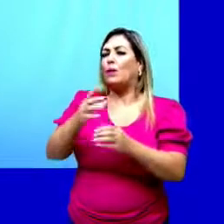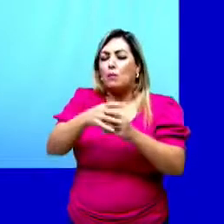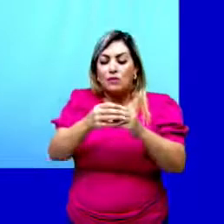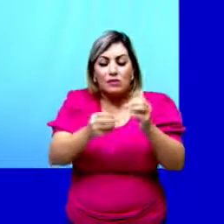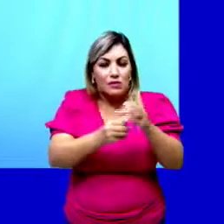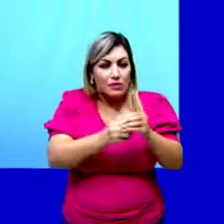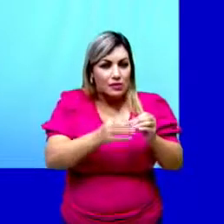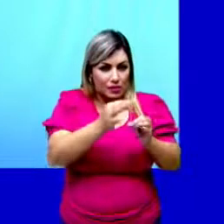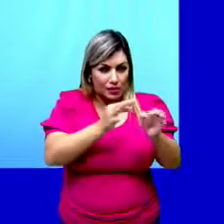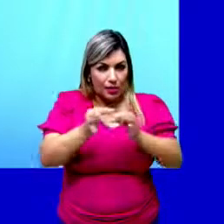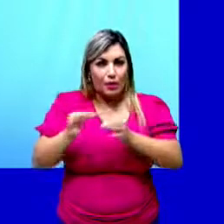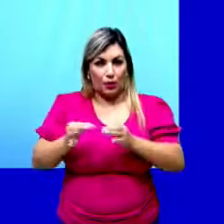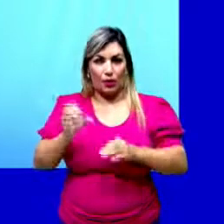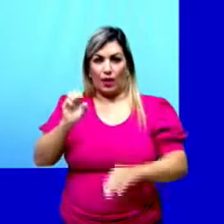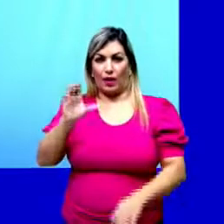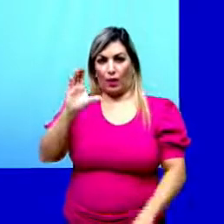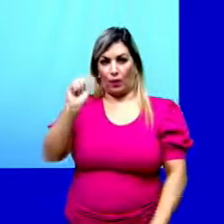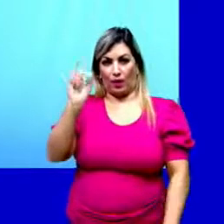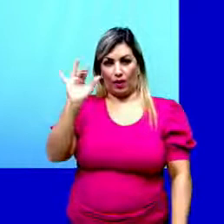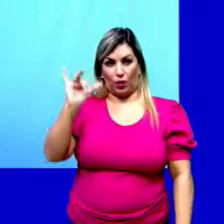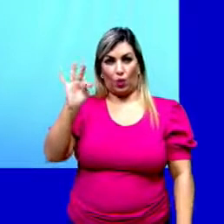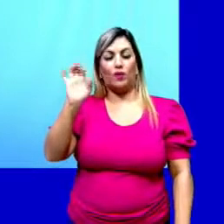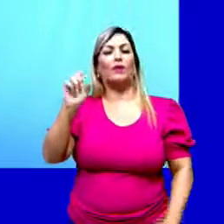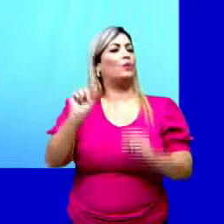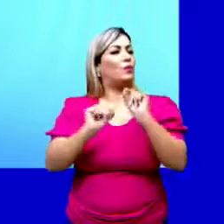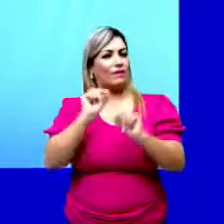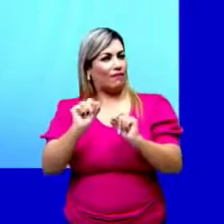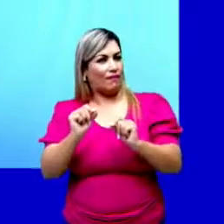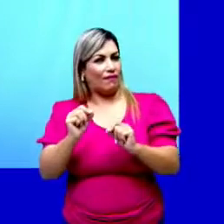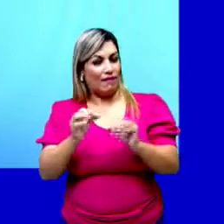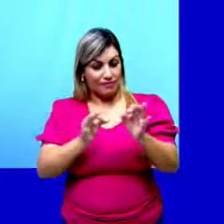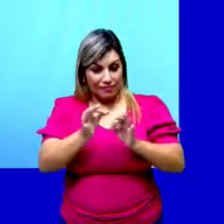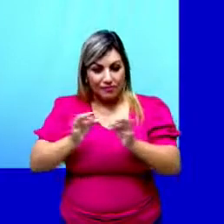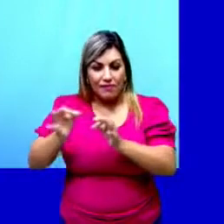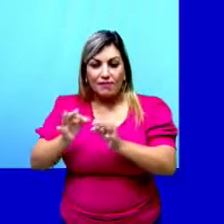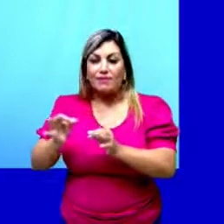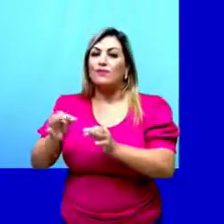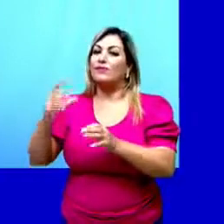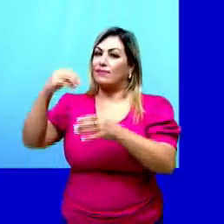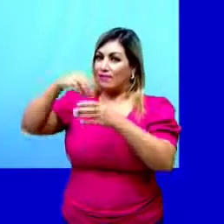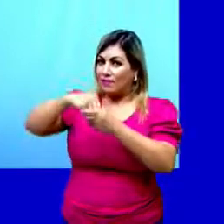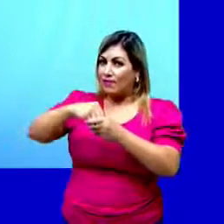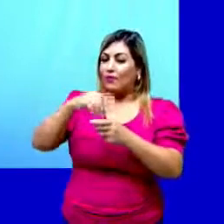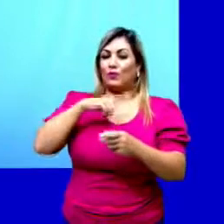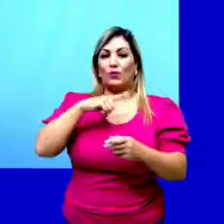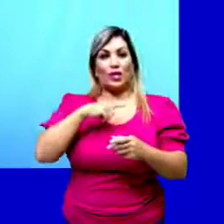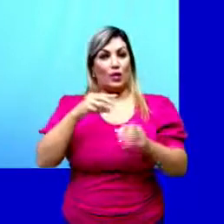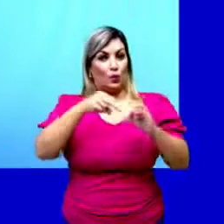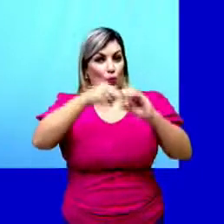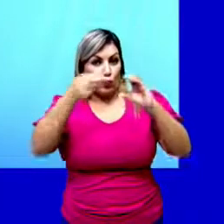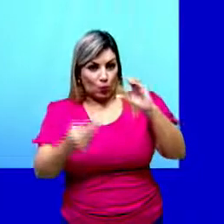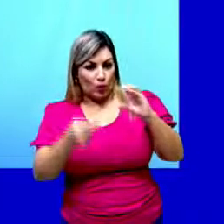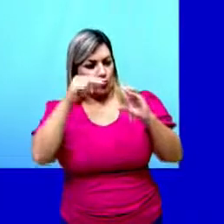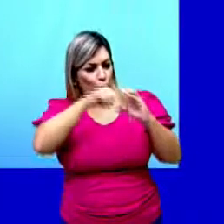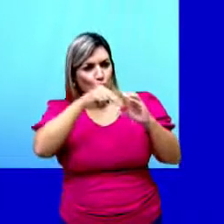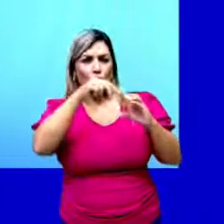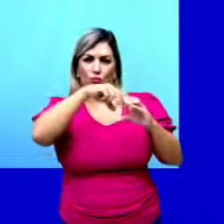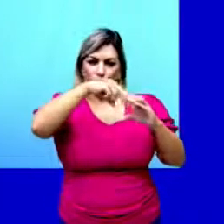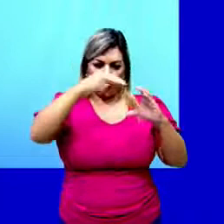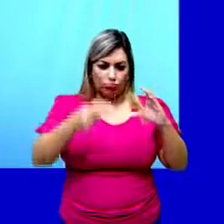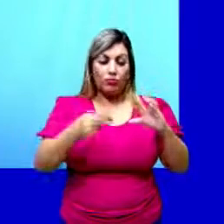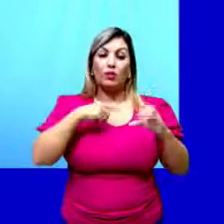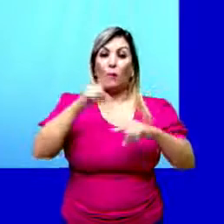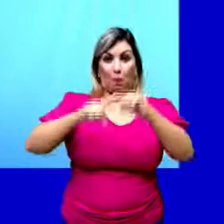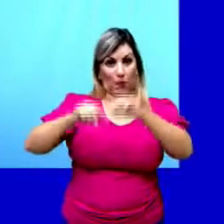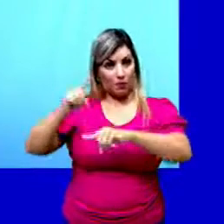célula eucarionte ou um organismo eucarionte? É aquele que possui células que tem núcleo e dentro do núcleo